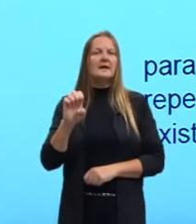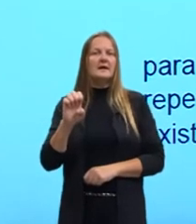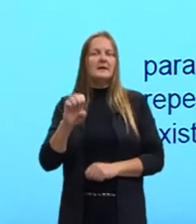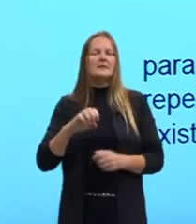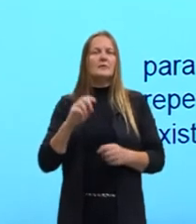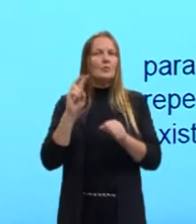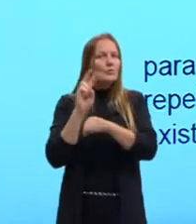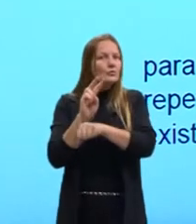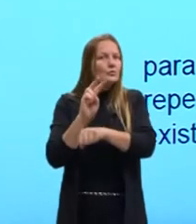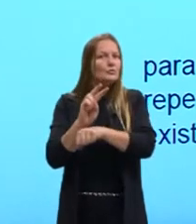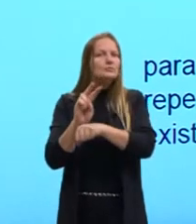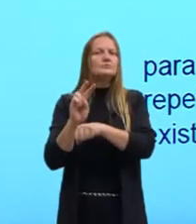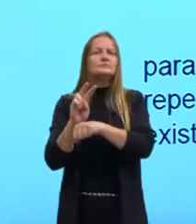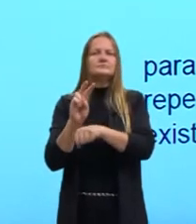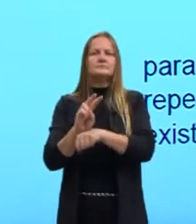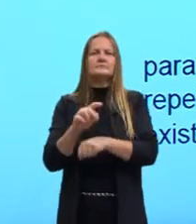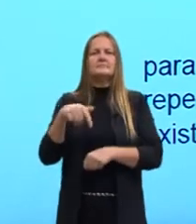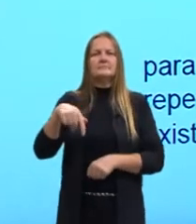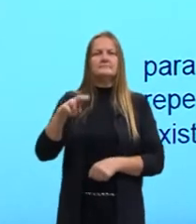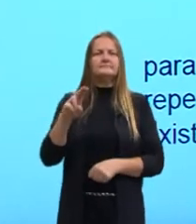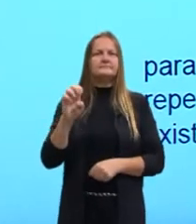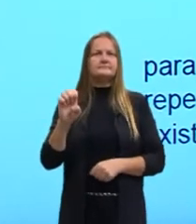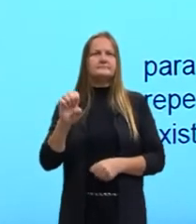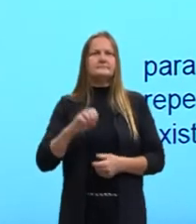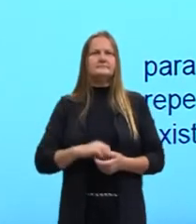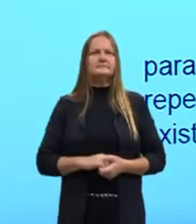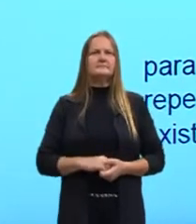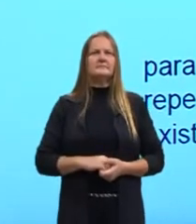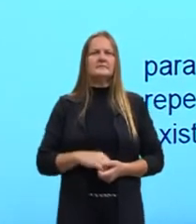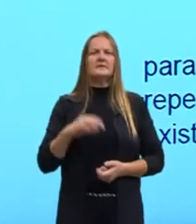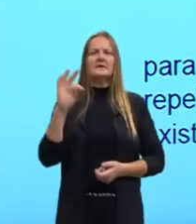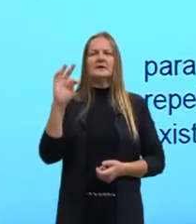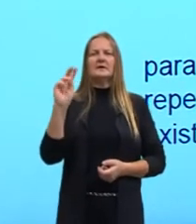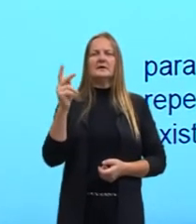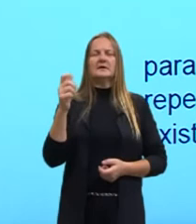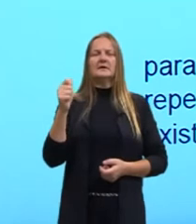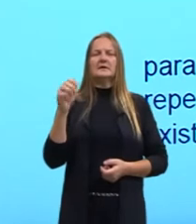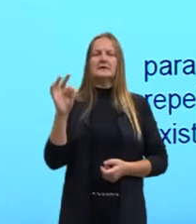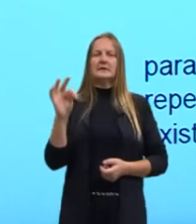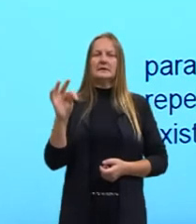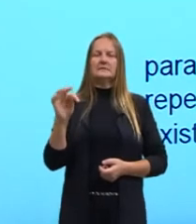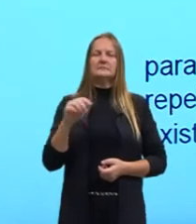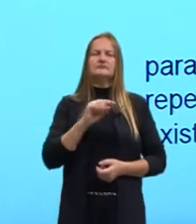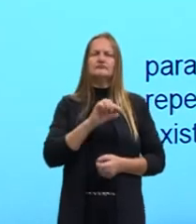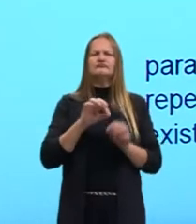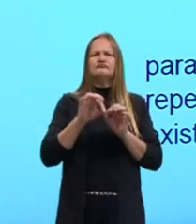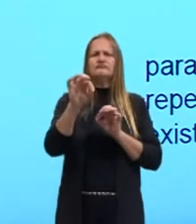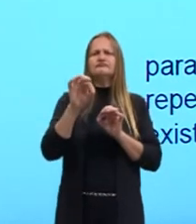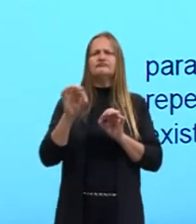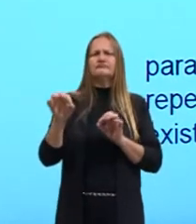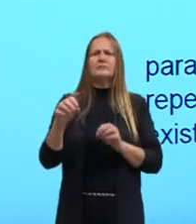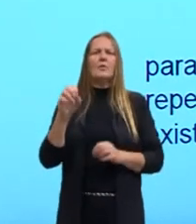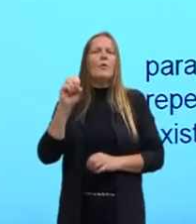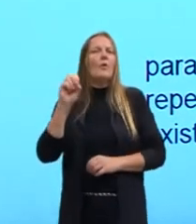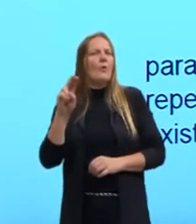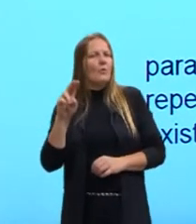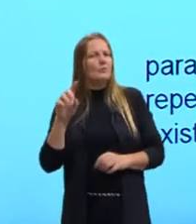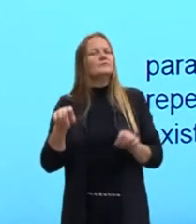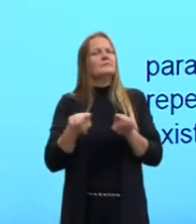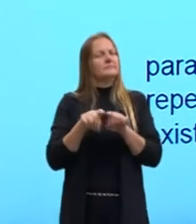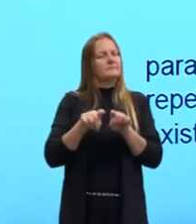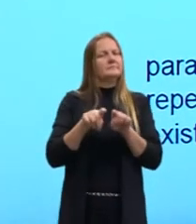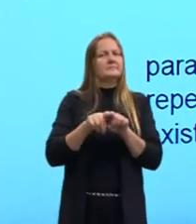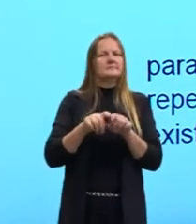cuidado com isso, pessoal. Muito cuidado, por favor. That pode ser aquele, aquela, aquilo. Ou então